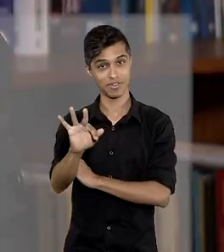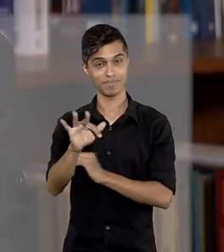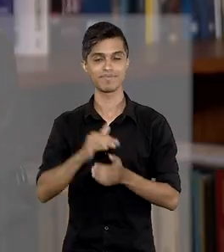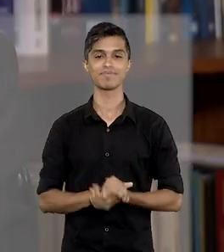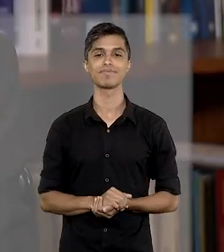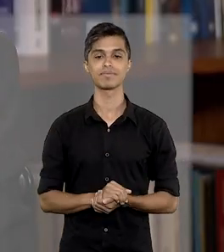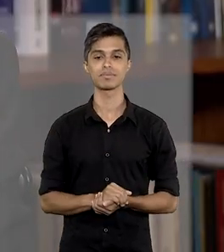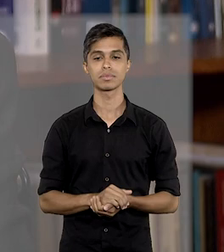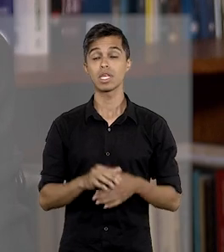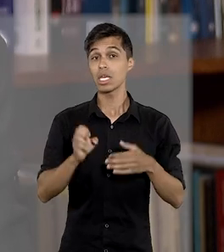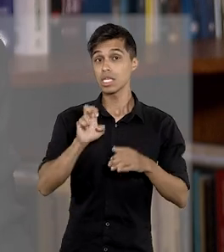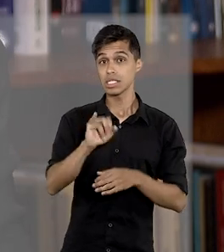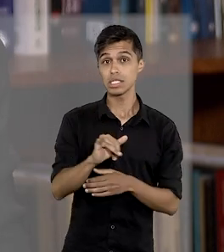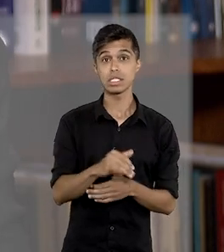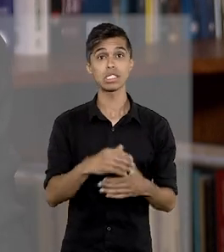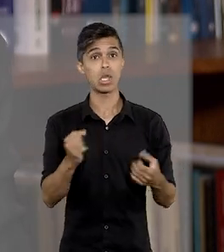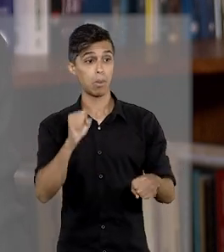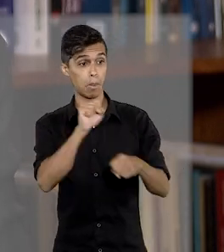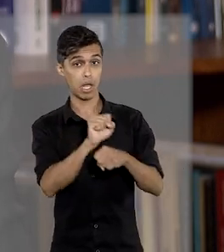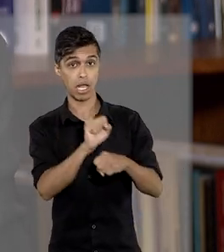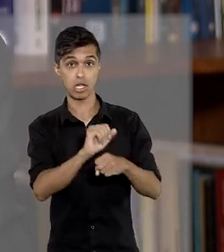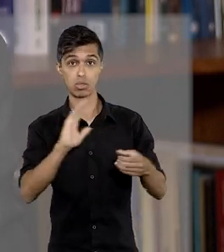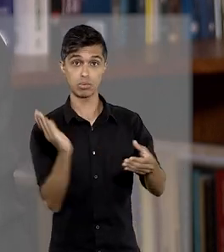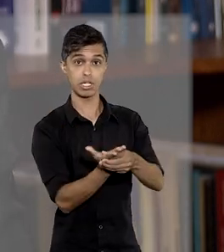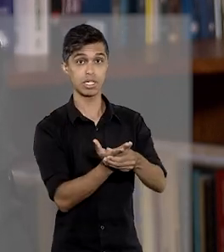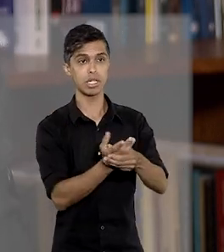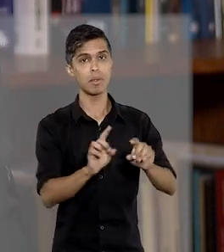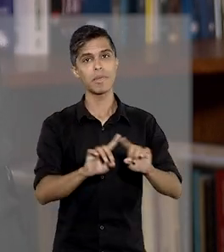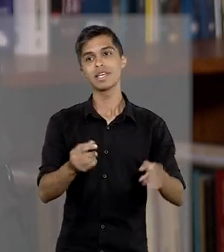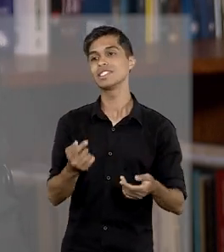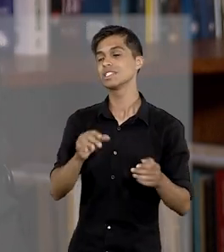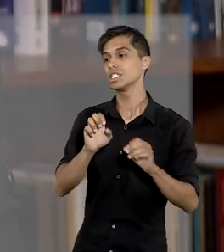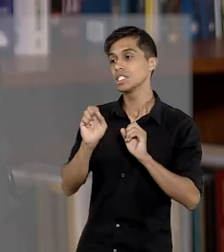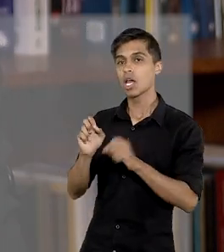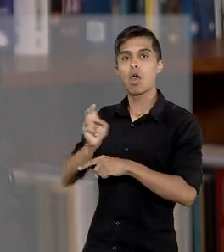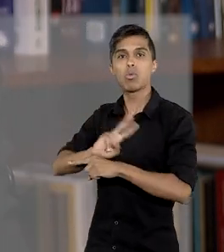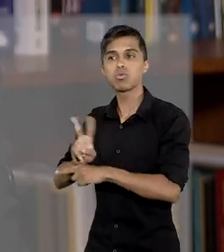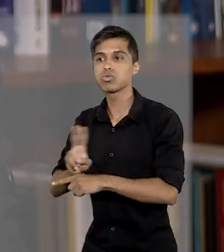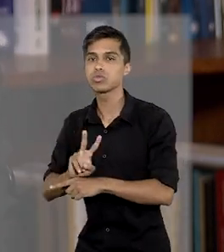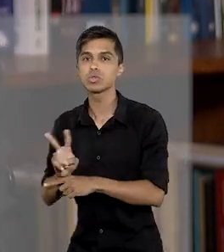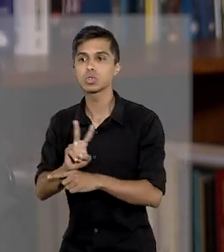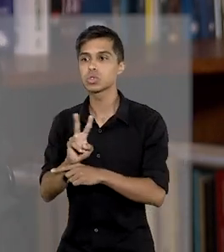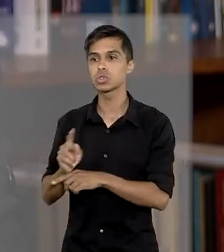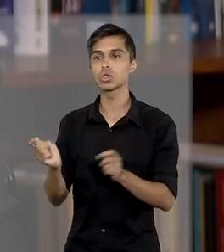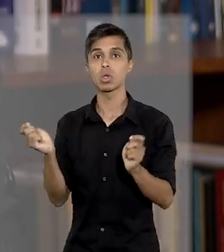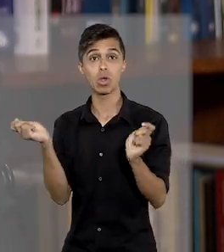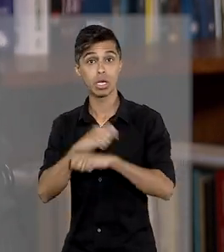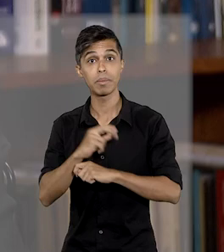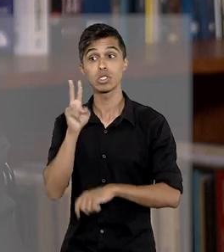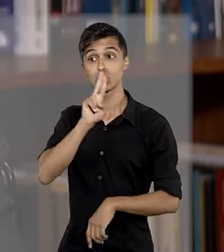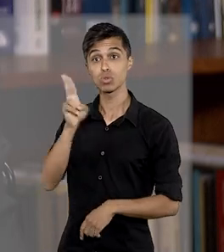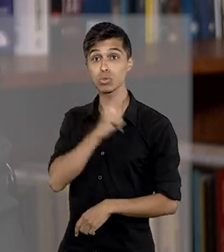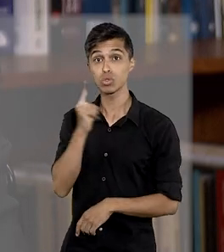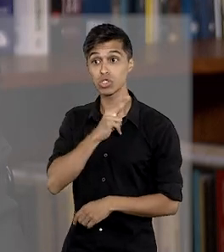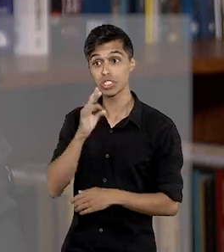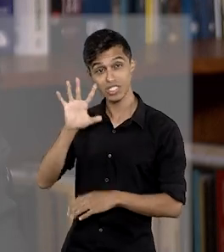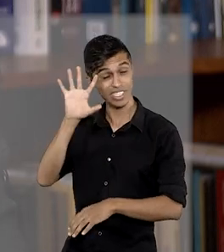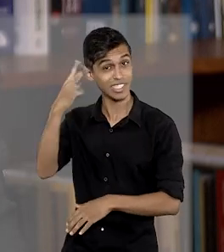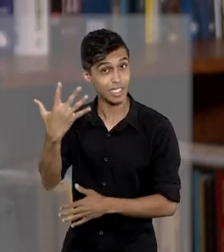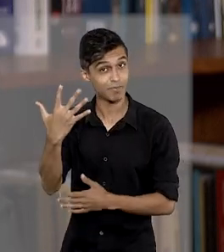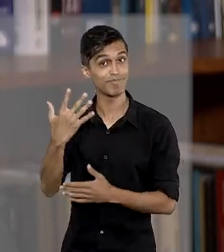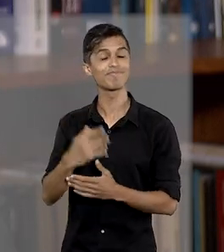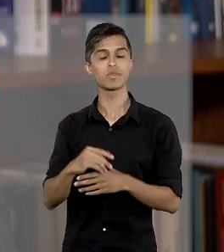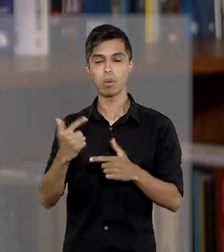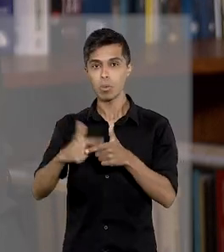Mesmo que haja suspensão do processo, a concessão de tutela provisória é autorizada. As situações urgentes podem ser